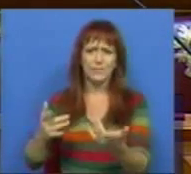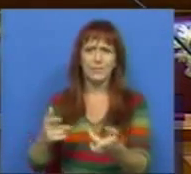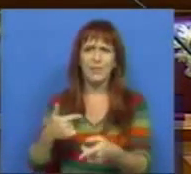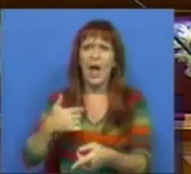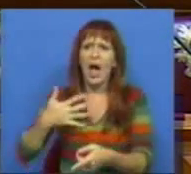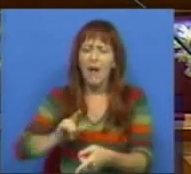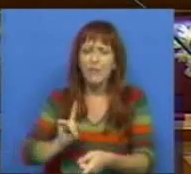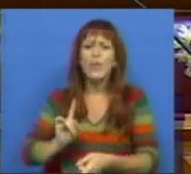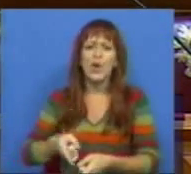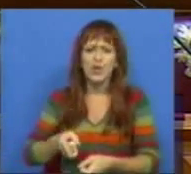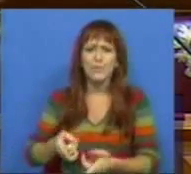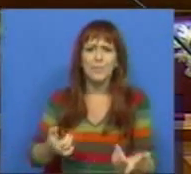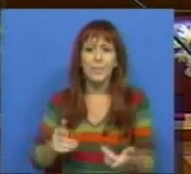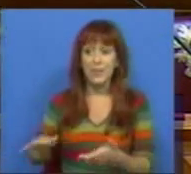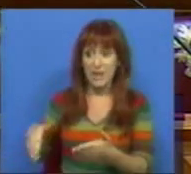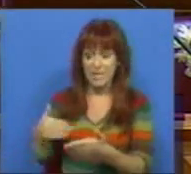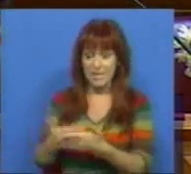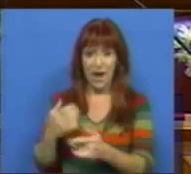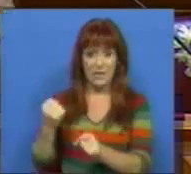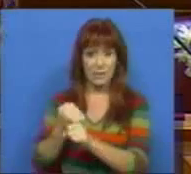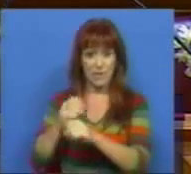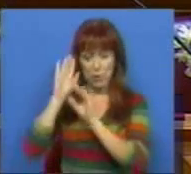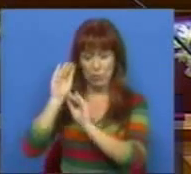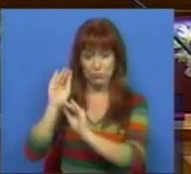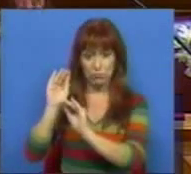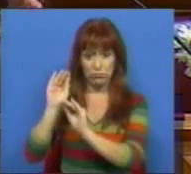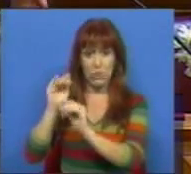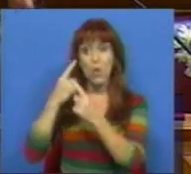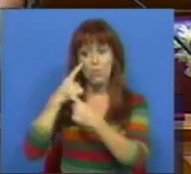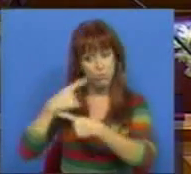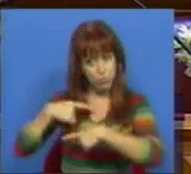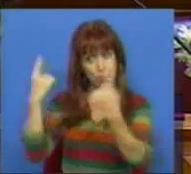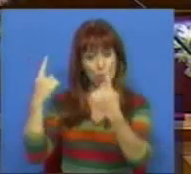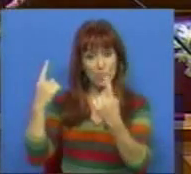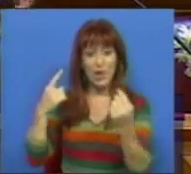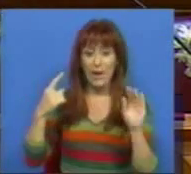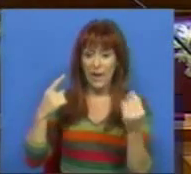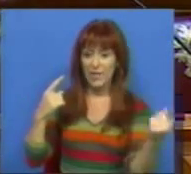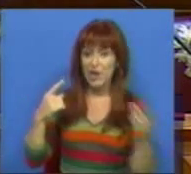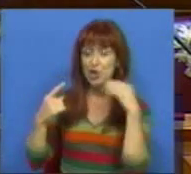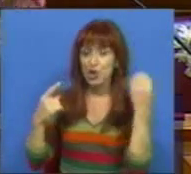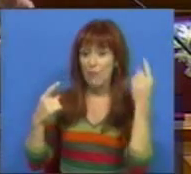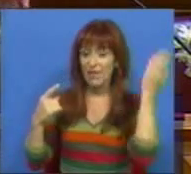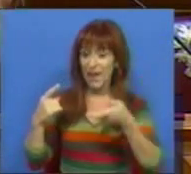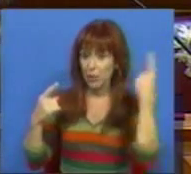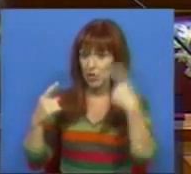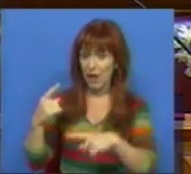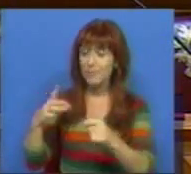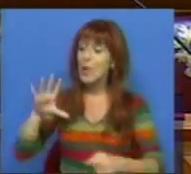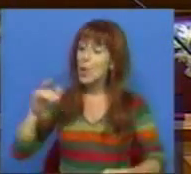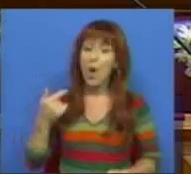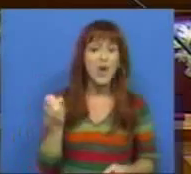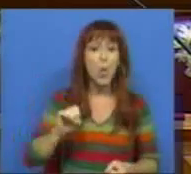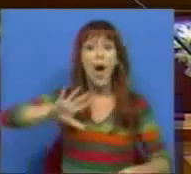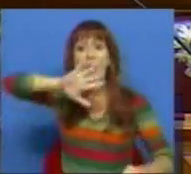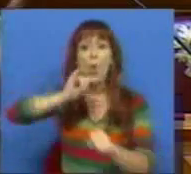pretendem exatamente oferecer um serviço educativo público a que cada criança e jovem tem direito quando